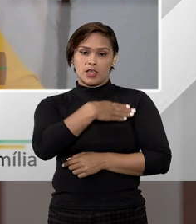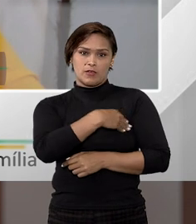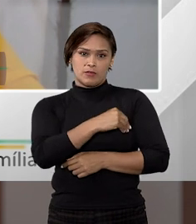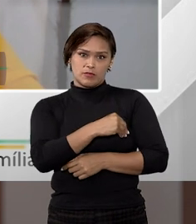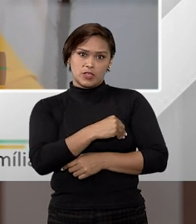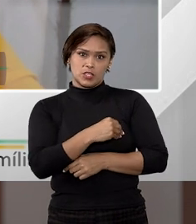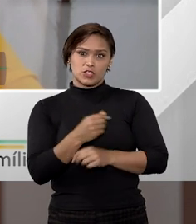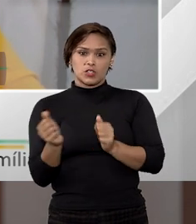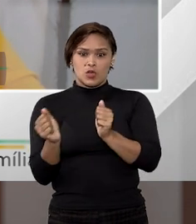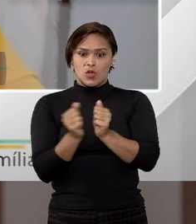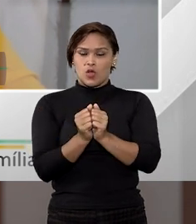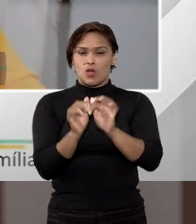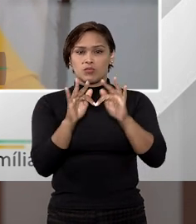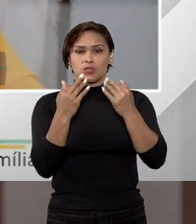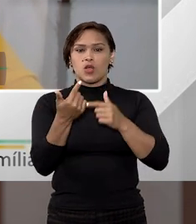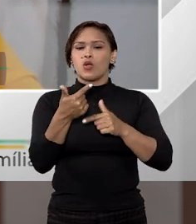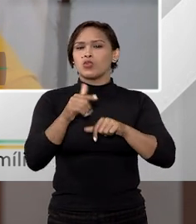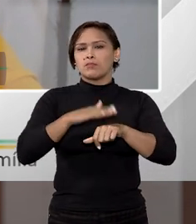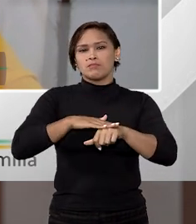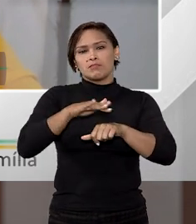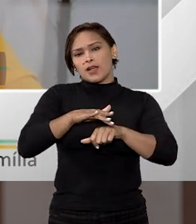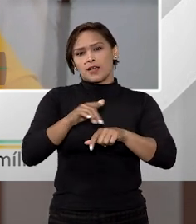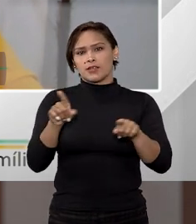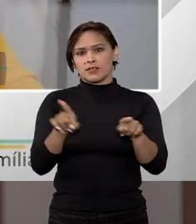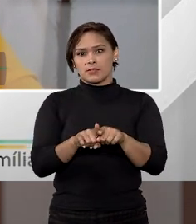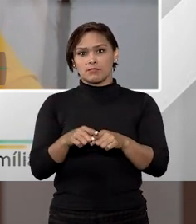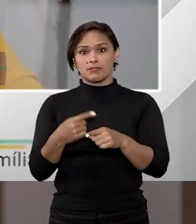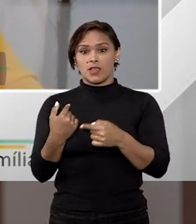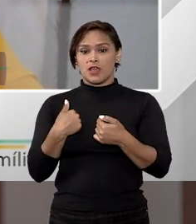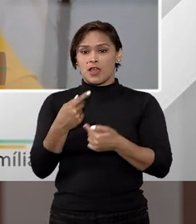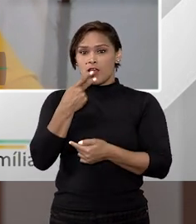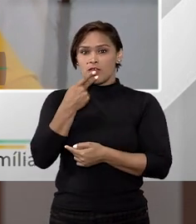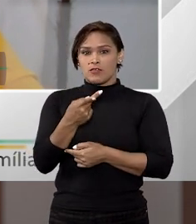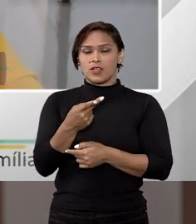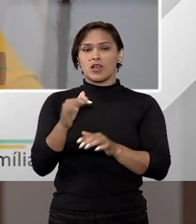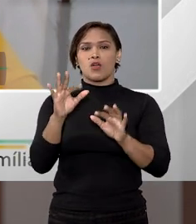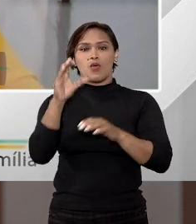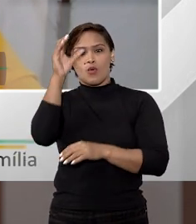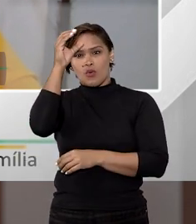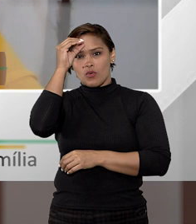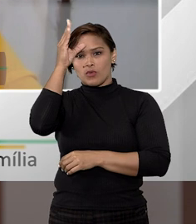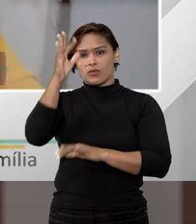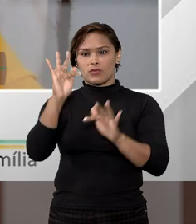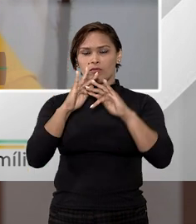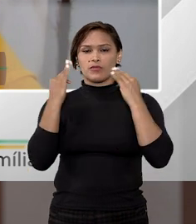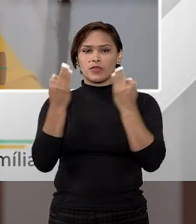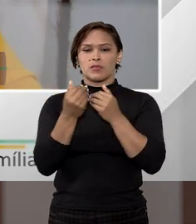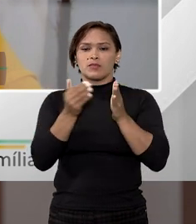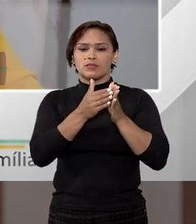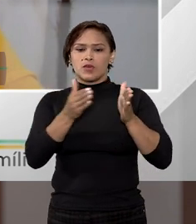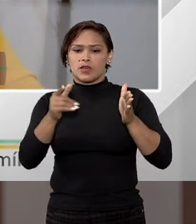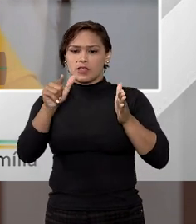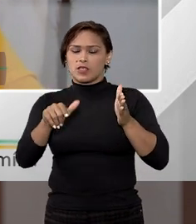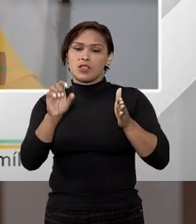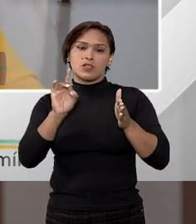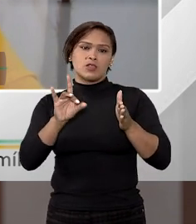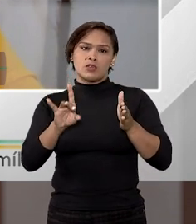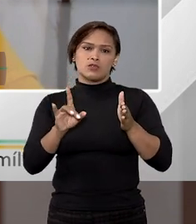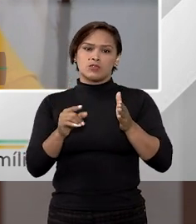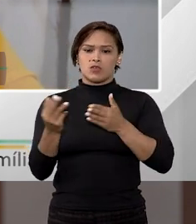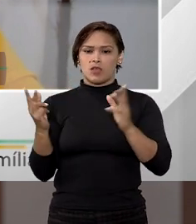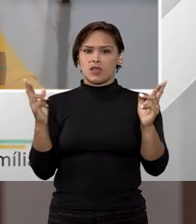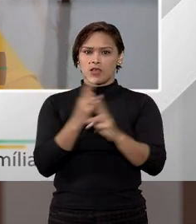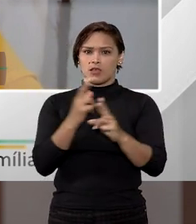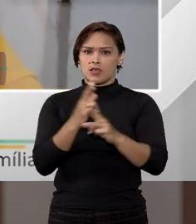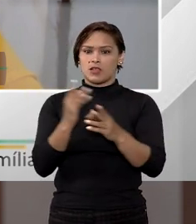filhos, ou prole, hoje é muito maior do que isso. Nós falamos, portanto, que o conceito de família, ele está abrangido não apenas